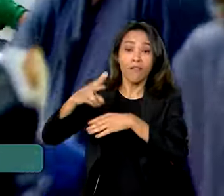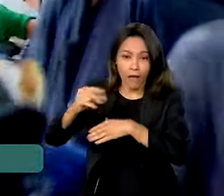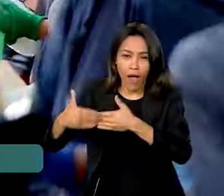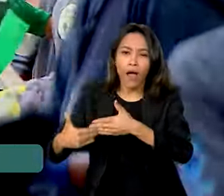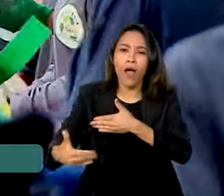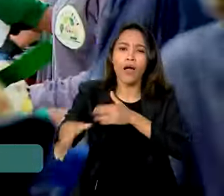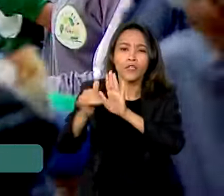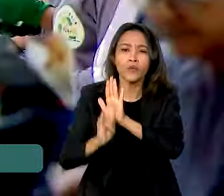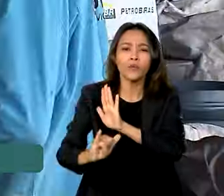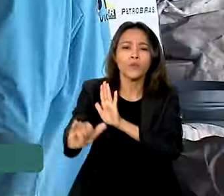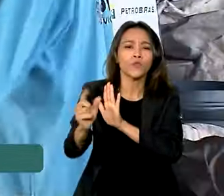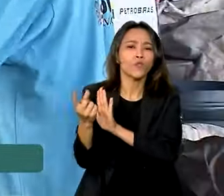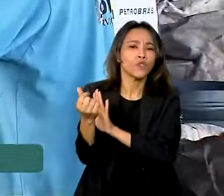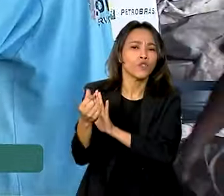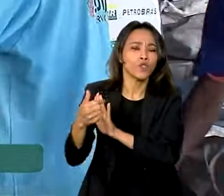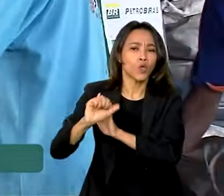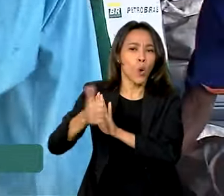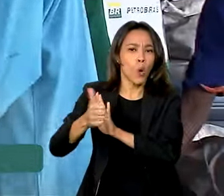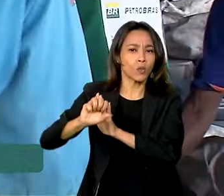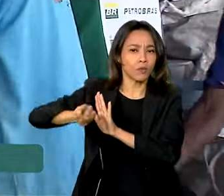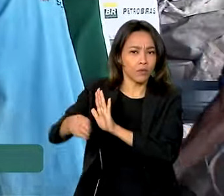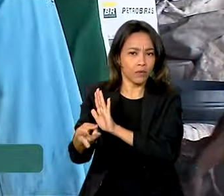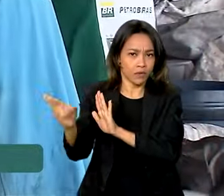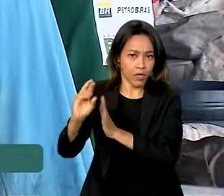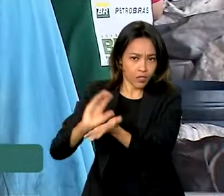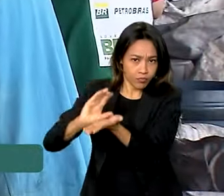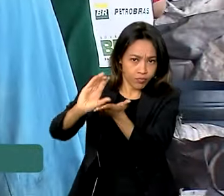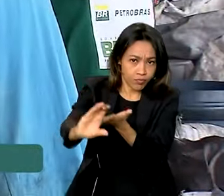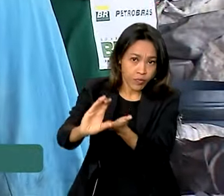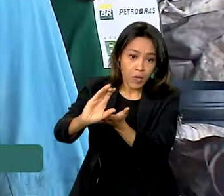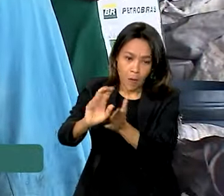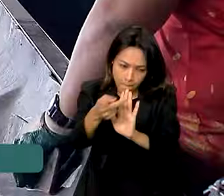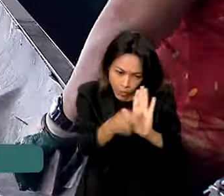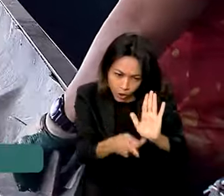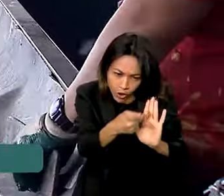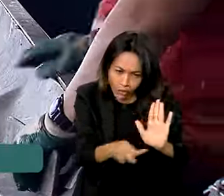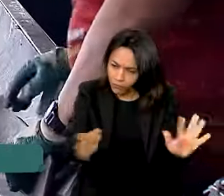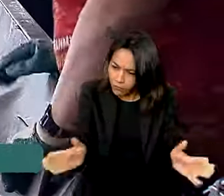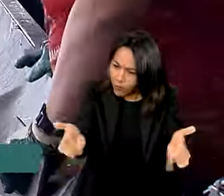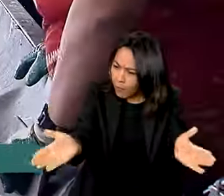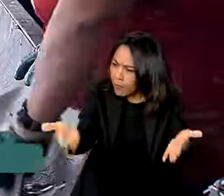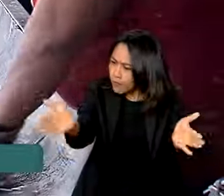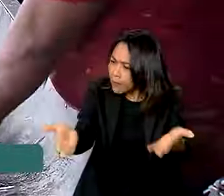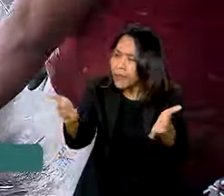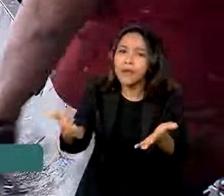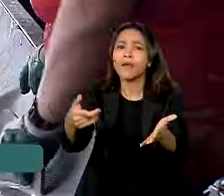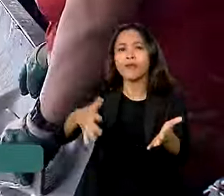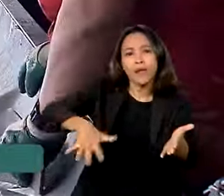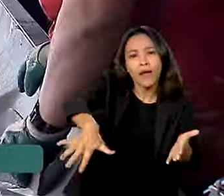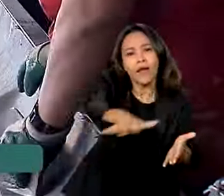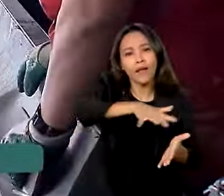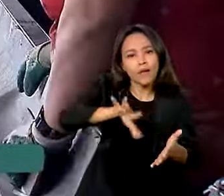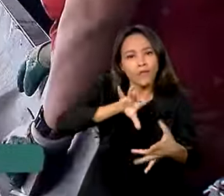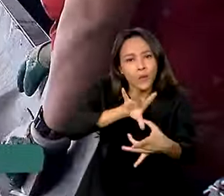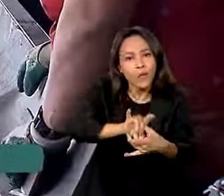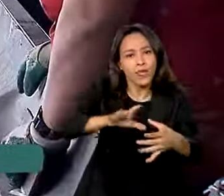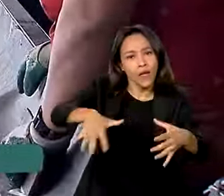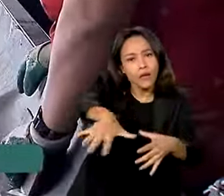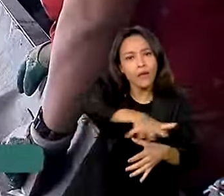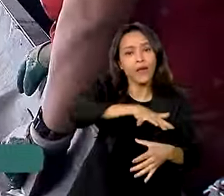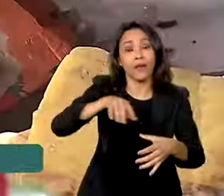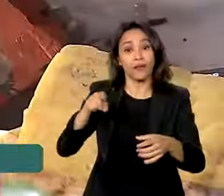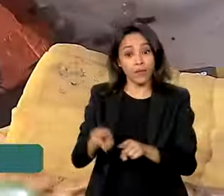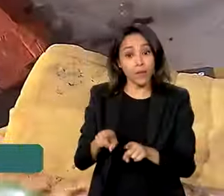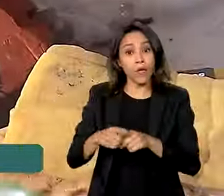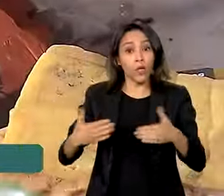edital de 11 milhões de reais para projetos que fomentem a inclusão socioeconômica da categoria. E o Ministério do Meio